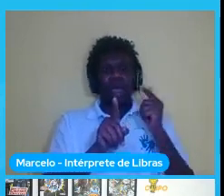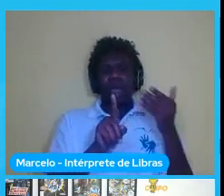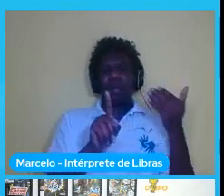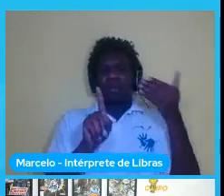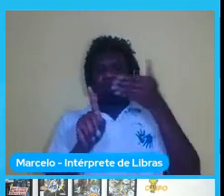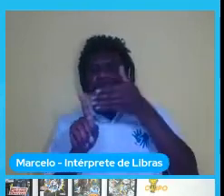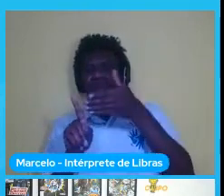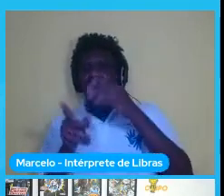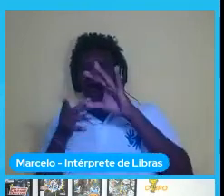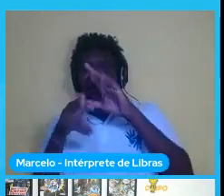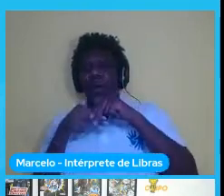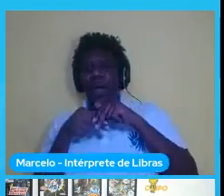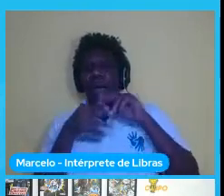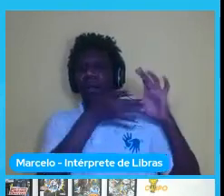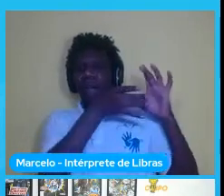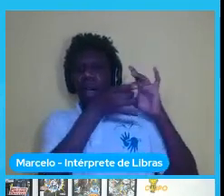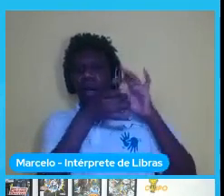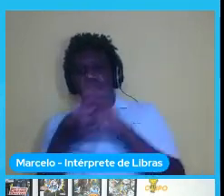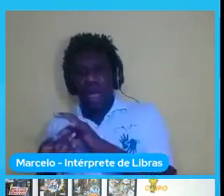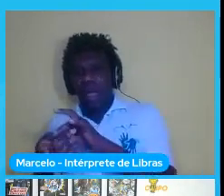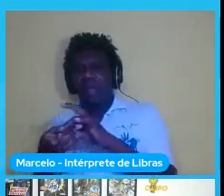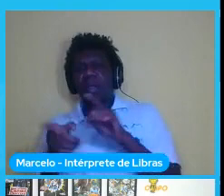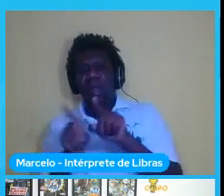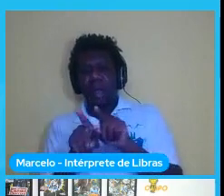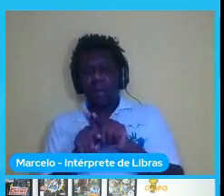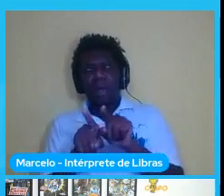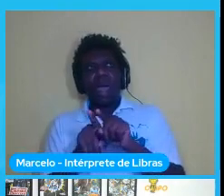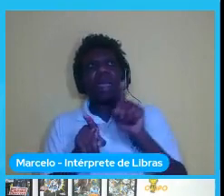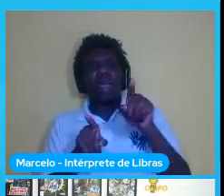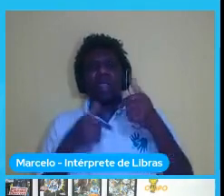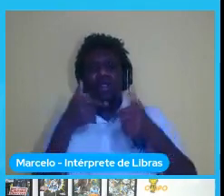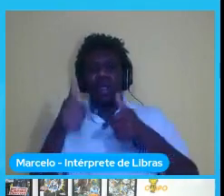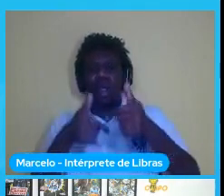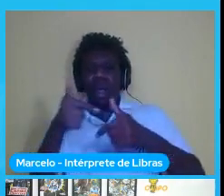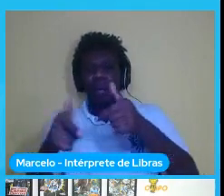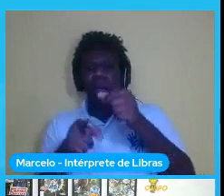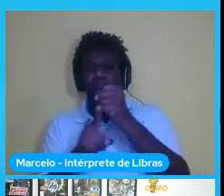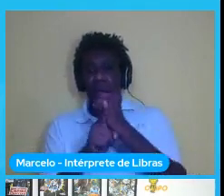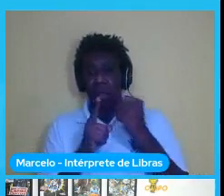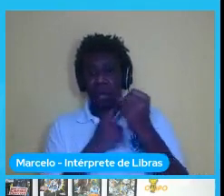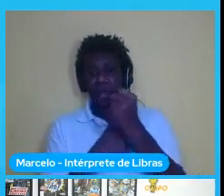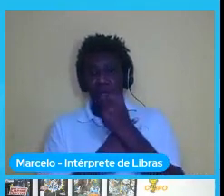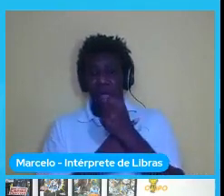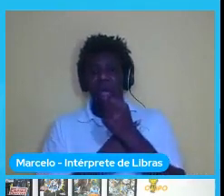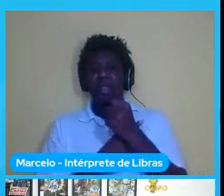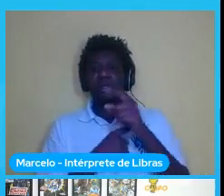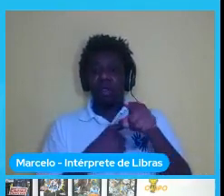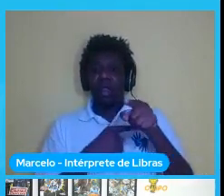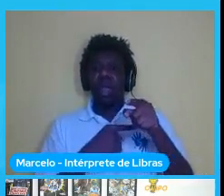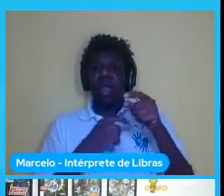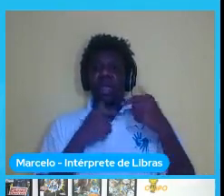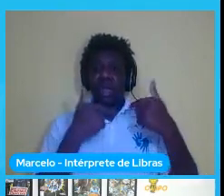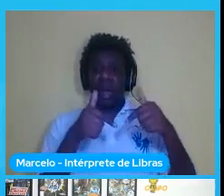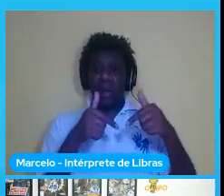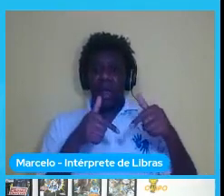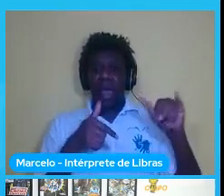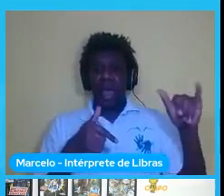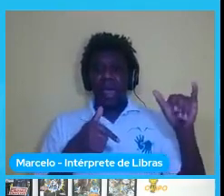trabalhar com a sociedade e utilizar a IA para tomar decisões pela sociedade